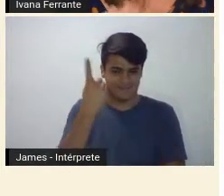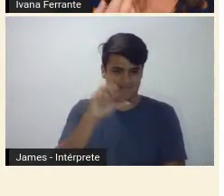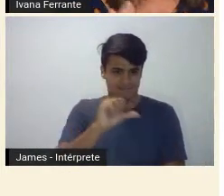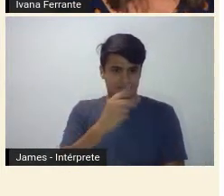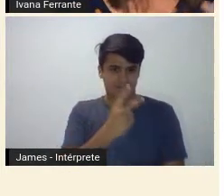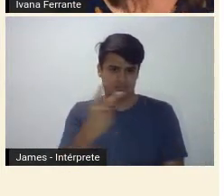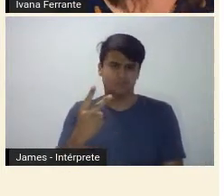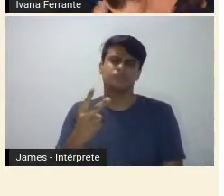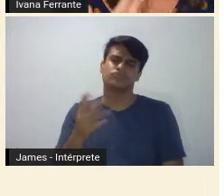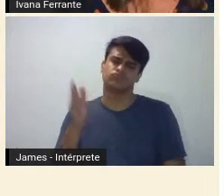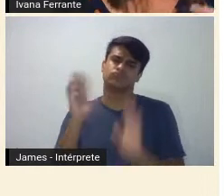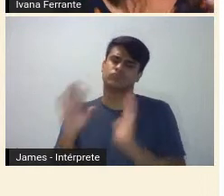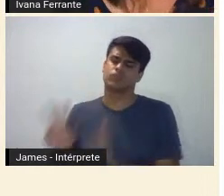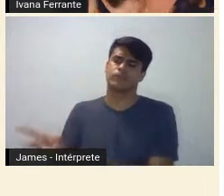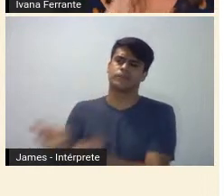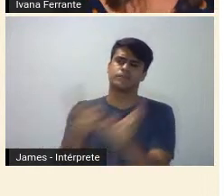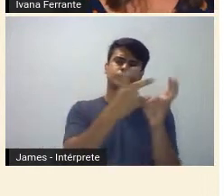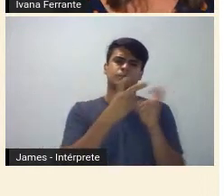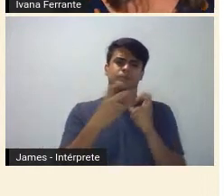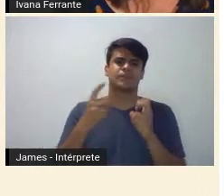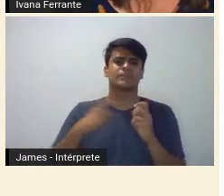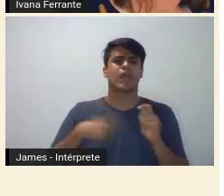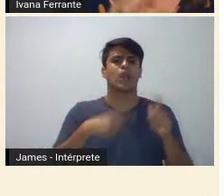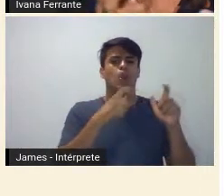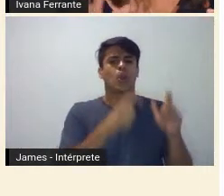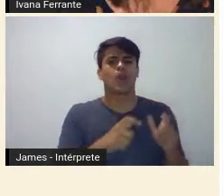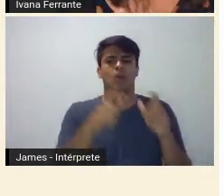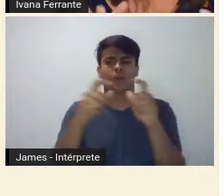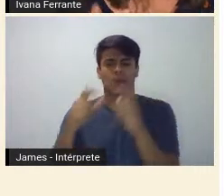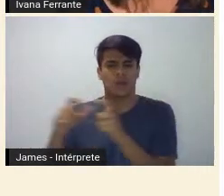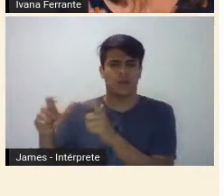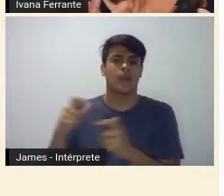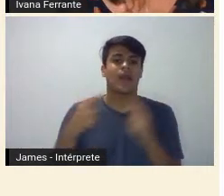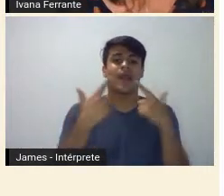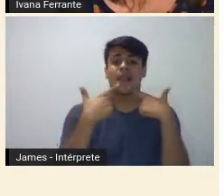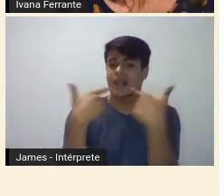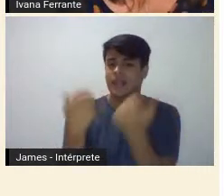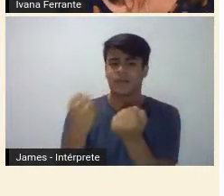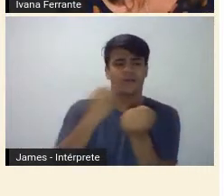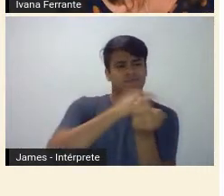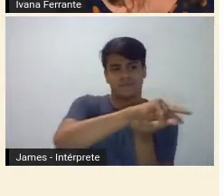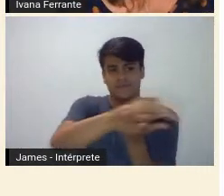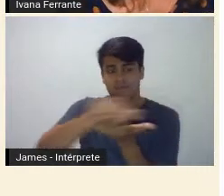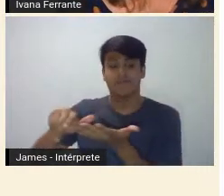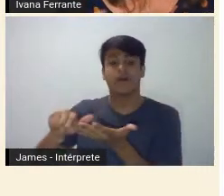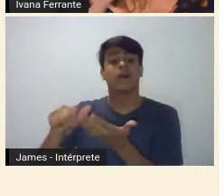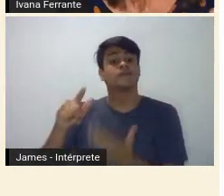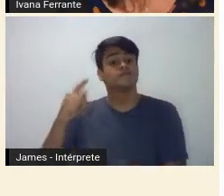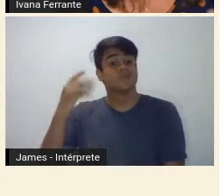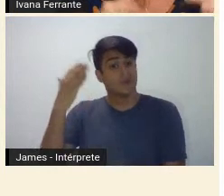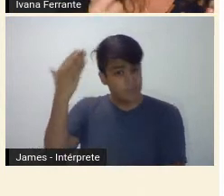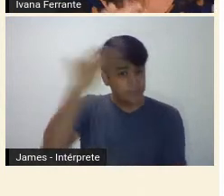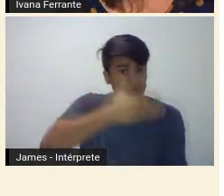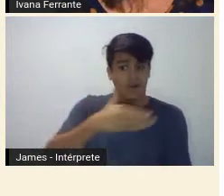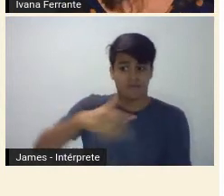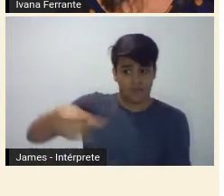uma pluralidade de lugares e linguagens que representa muito bem que esses artistas, embora comungassem de